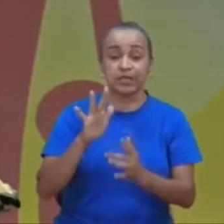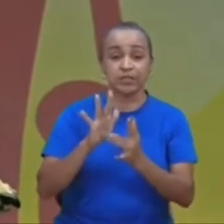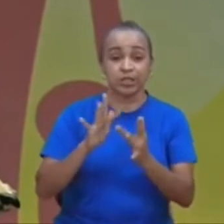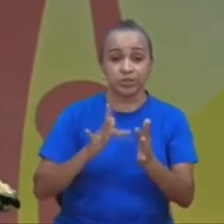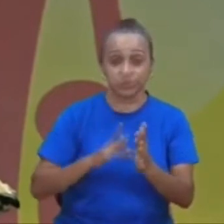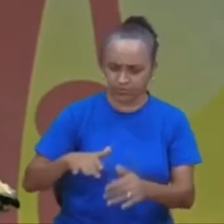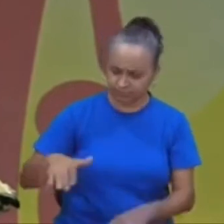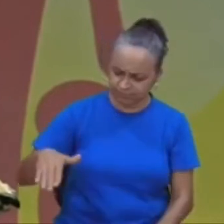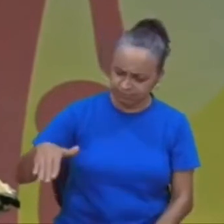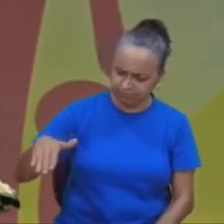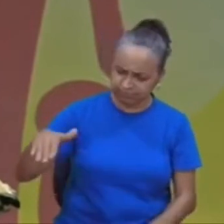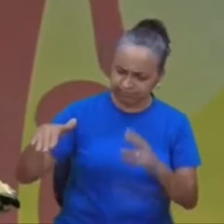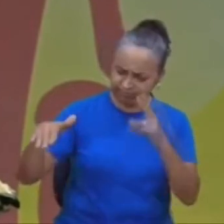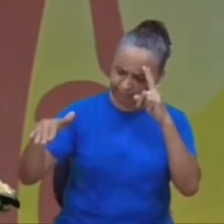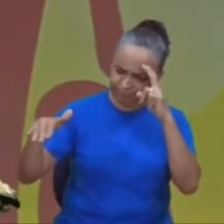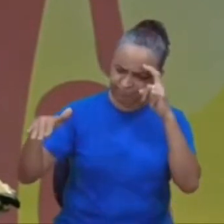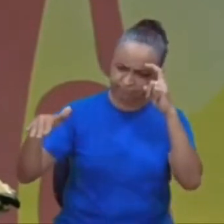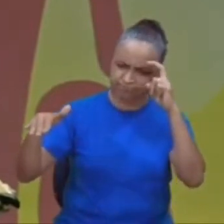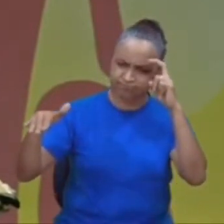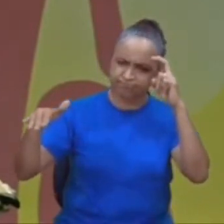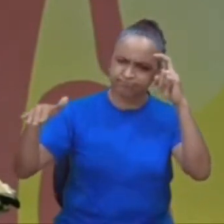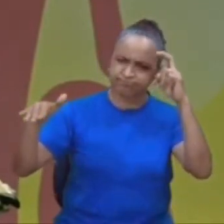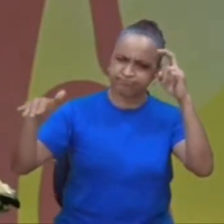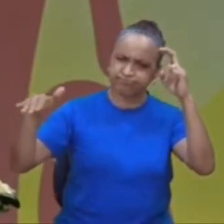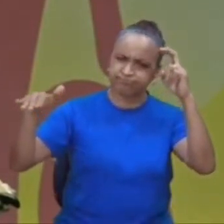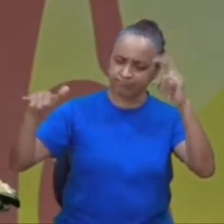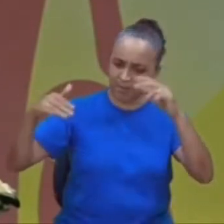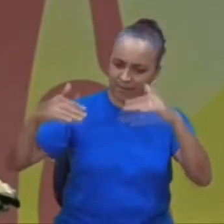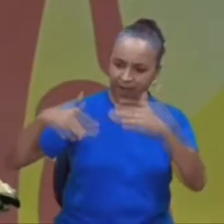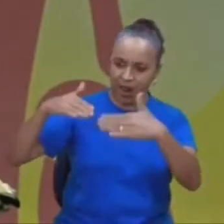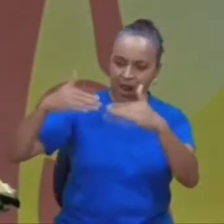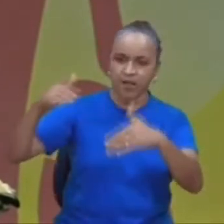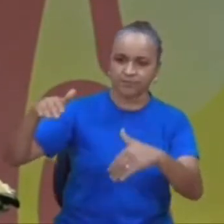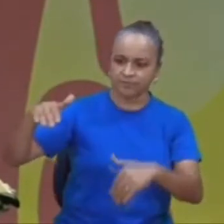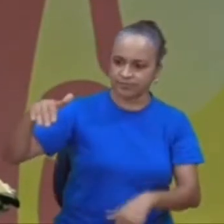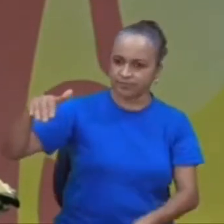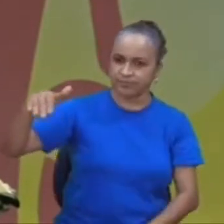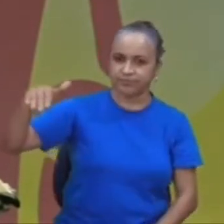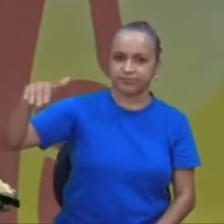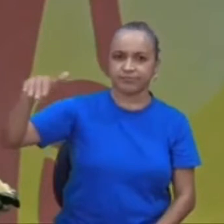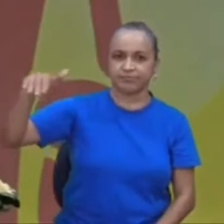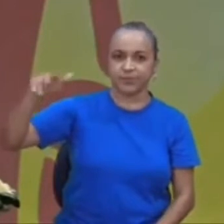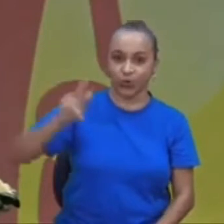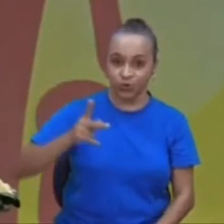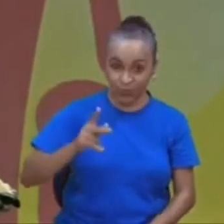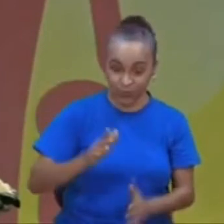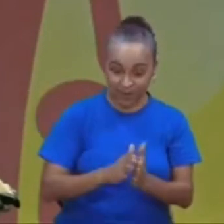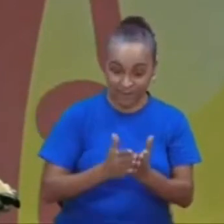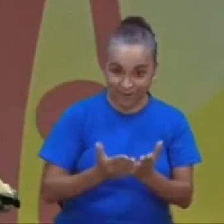crescendo, em sabedoria, estatura e graça, diante de Deus, dos homens, deixa a Bíblia aberta aí,